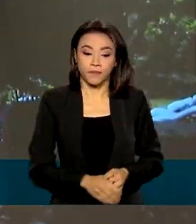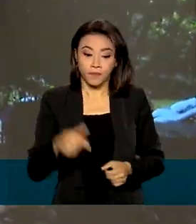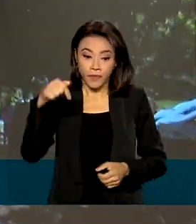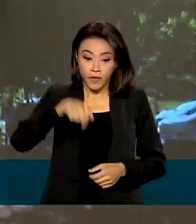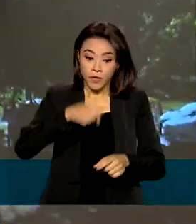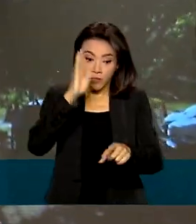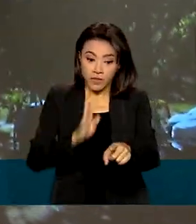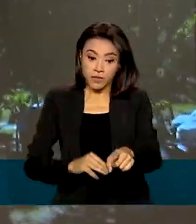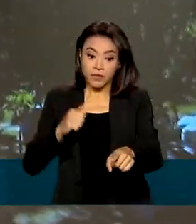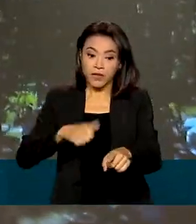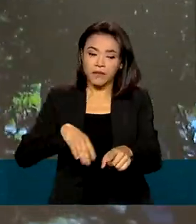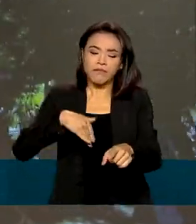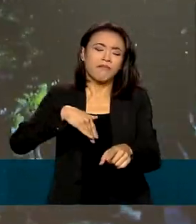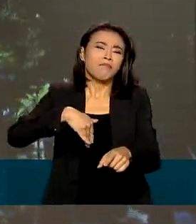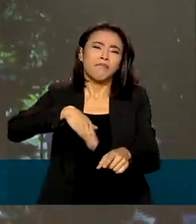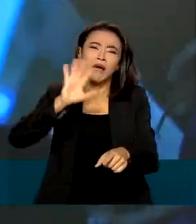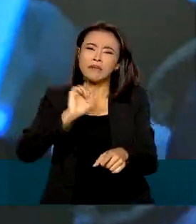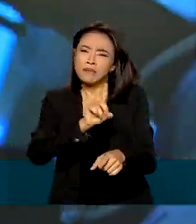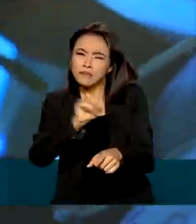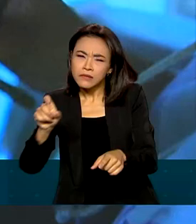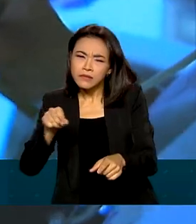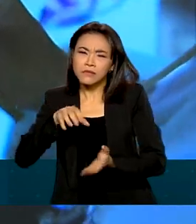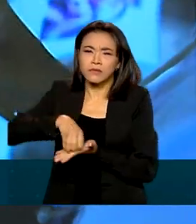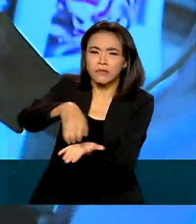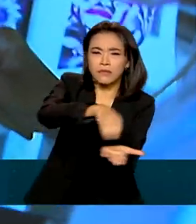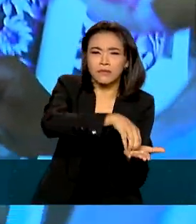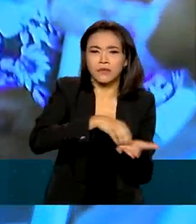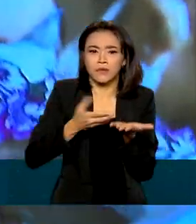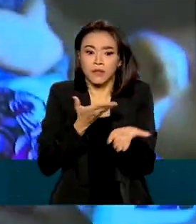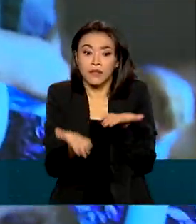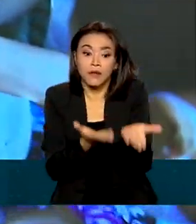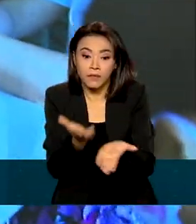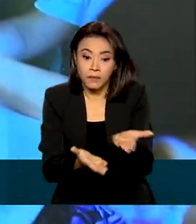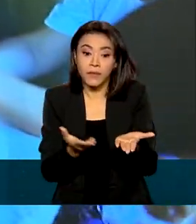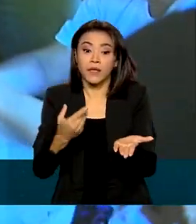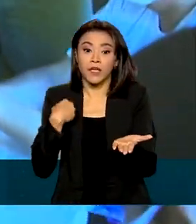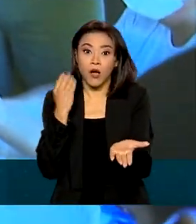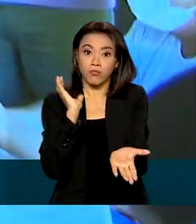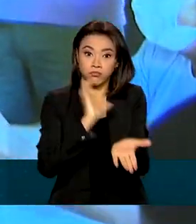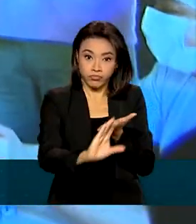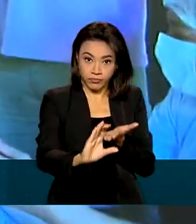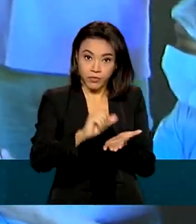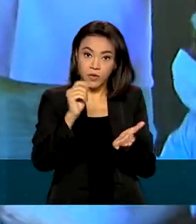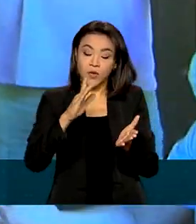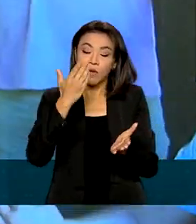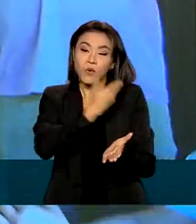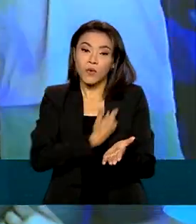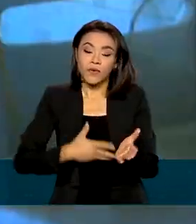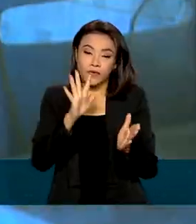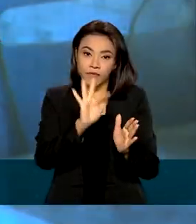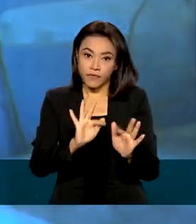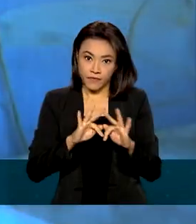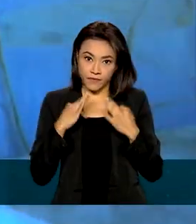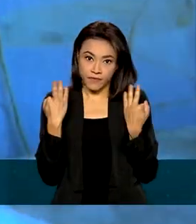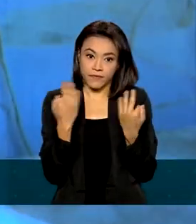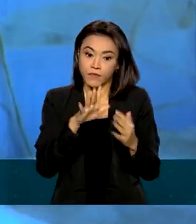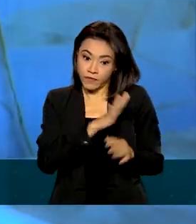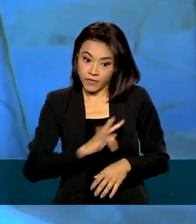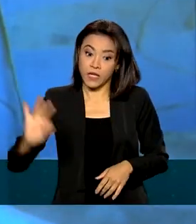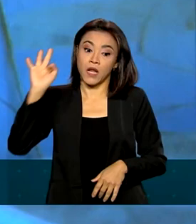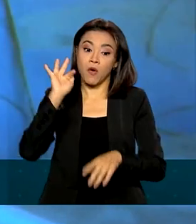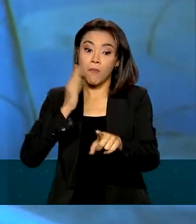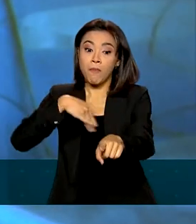comunidades terapêuticas financiadas pelo governo federal. Mais de 100 mil famílias com dependentes químicos